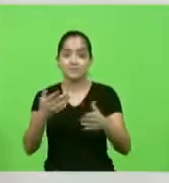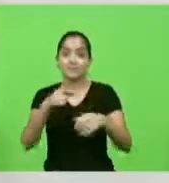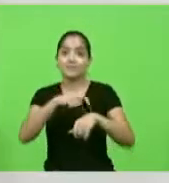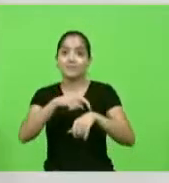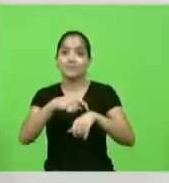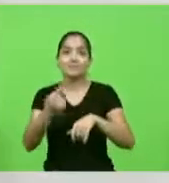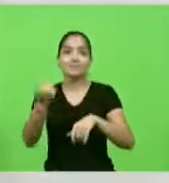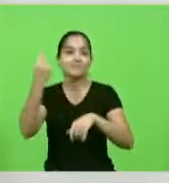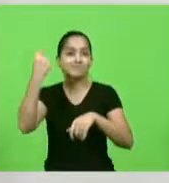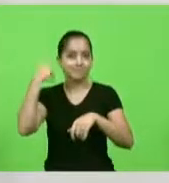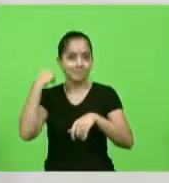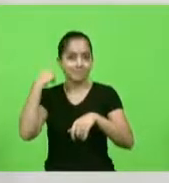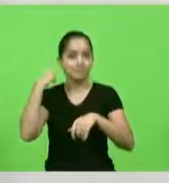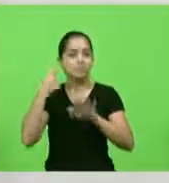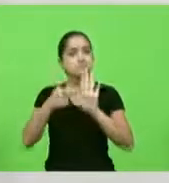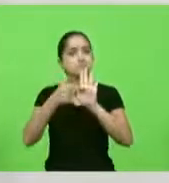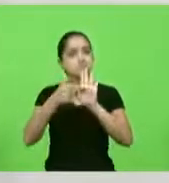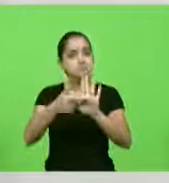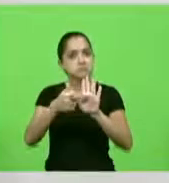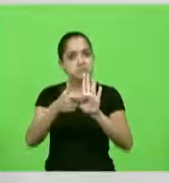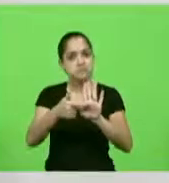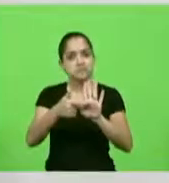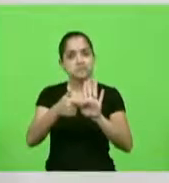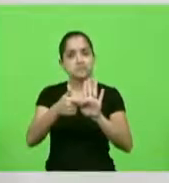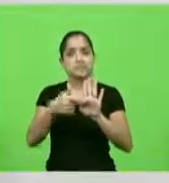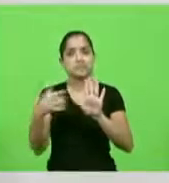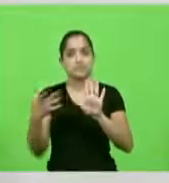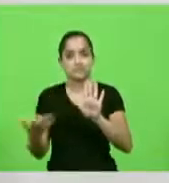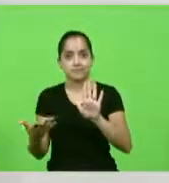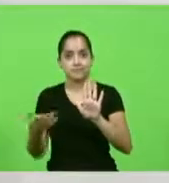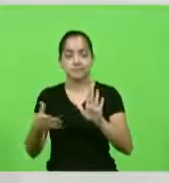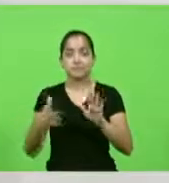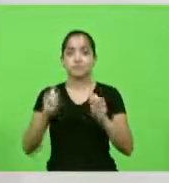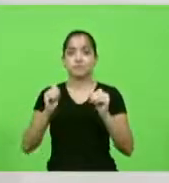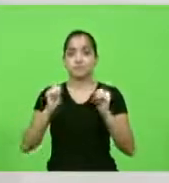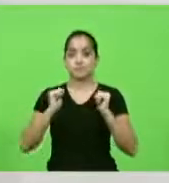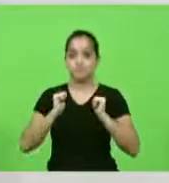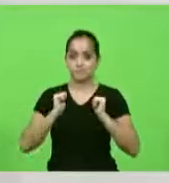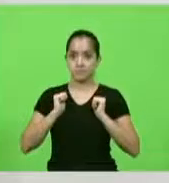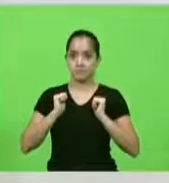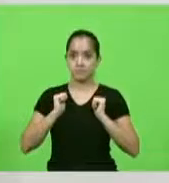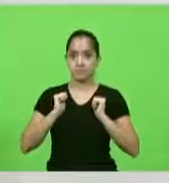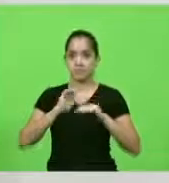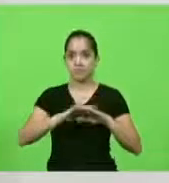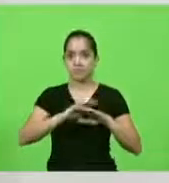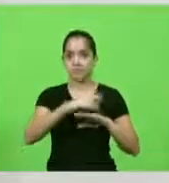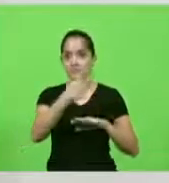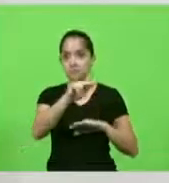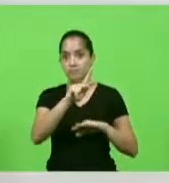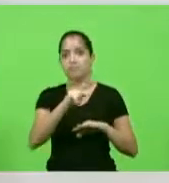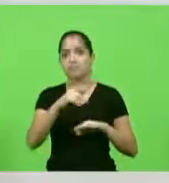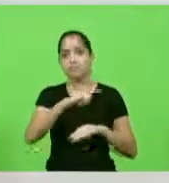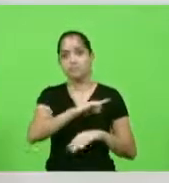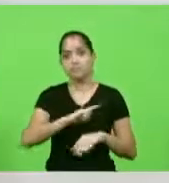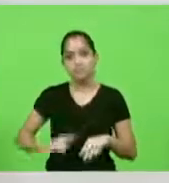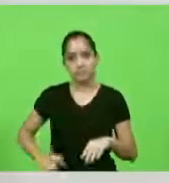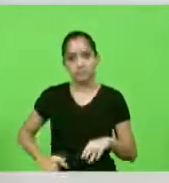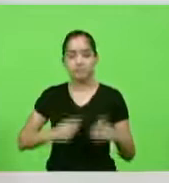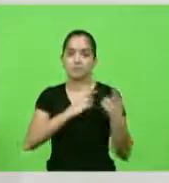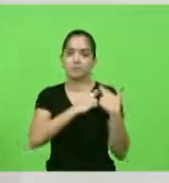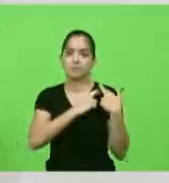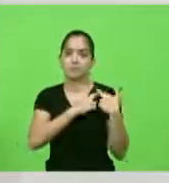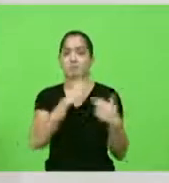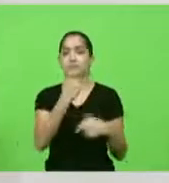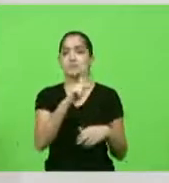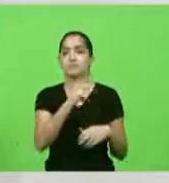indicavam no mínimo para omissão do governador e sua consequente responsabilização